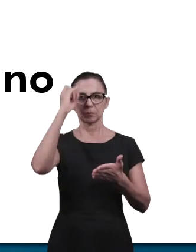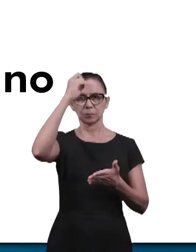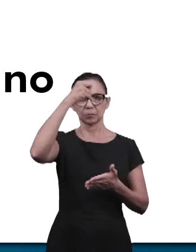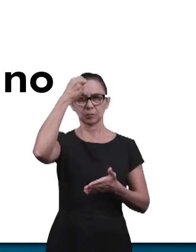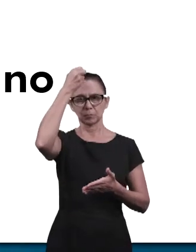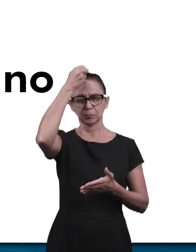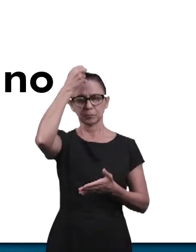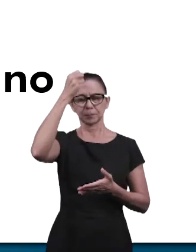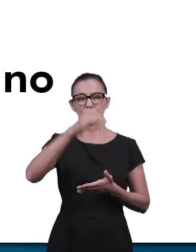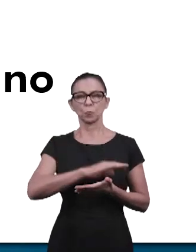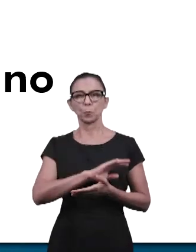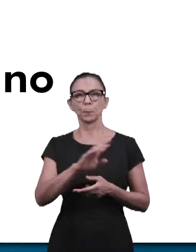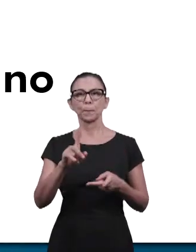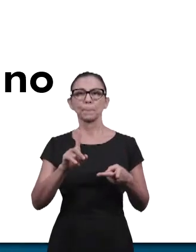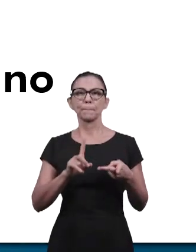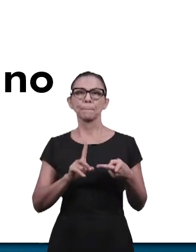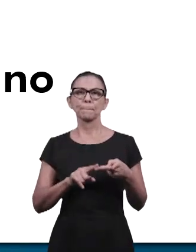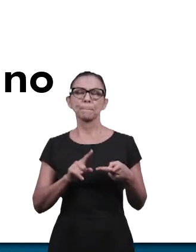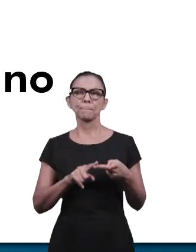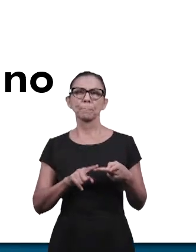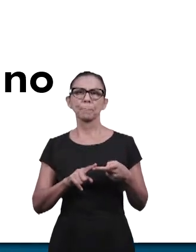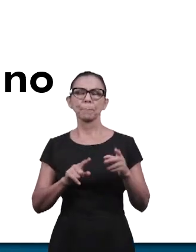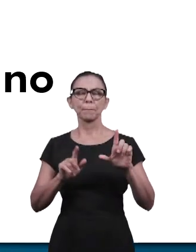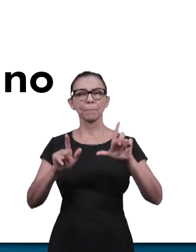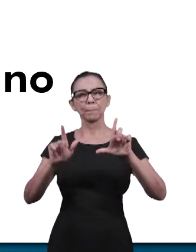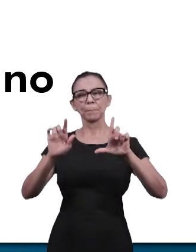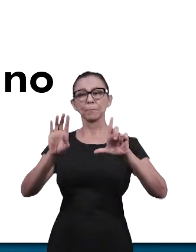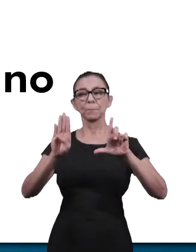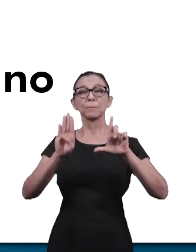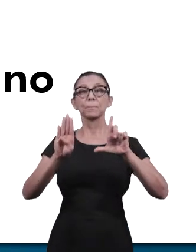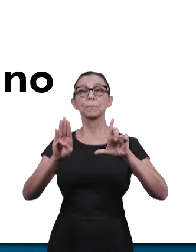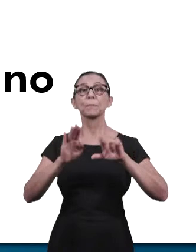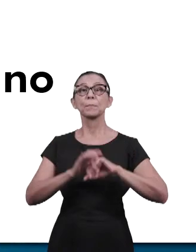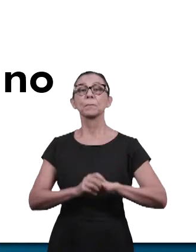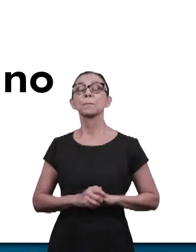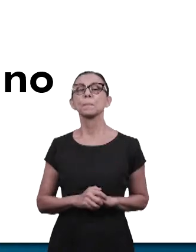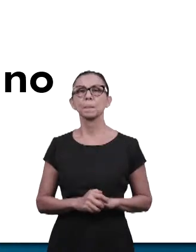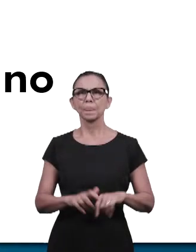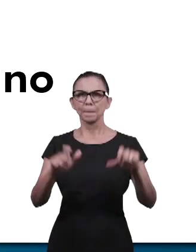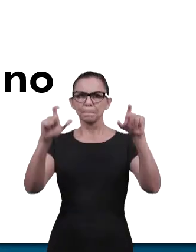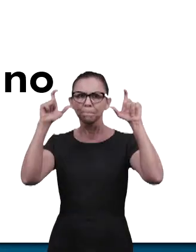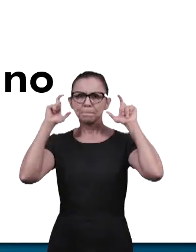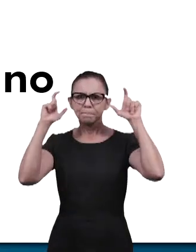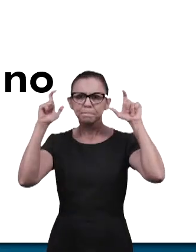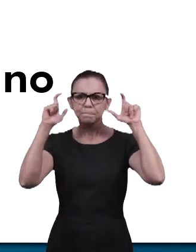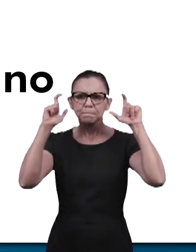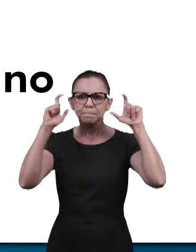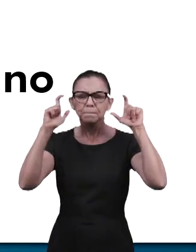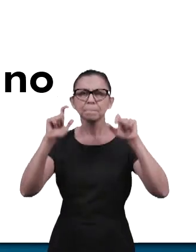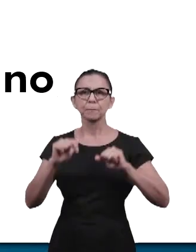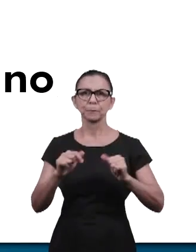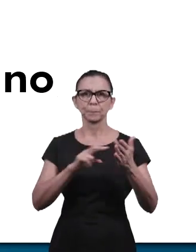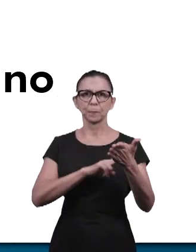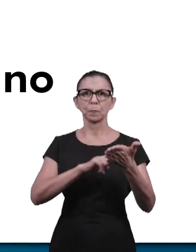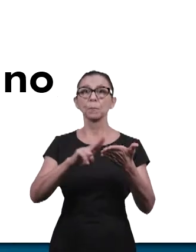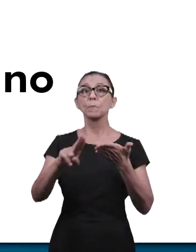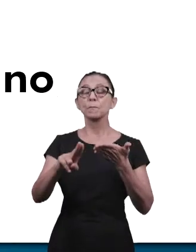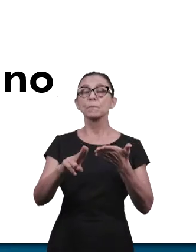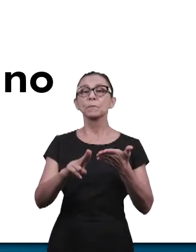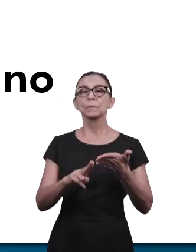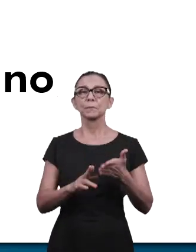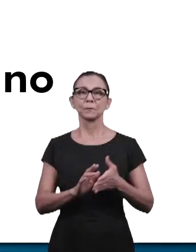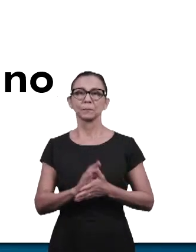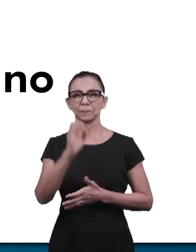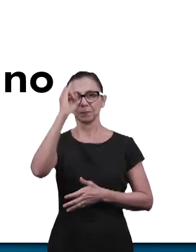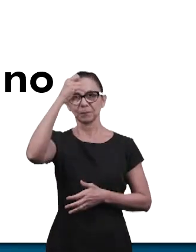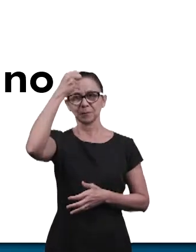segunda pergunta, a letra B, é qual o alerta que podemos identificar no verso 4 da carta de Judas? Vamos primeiro à